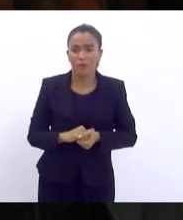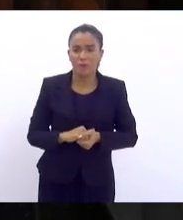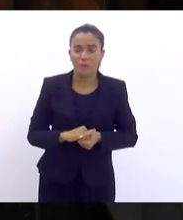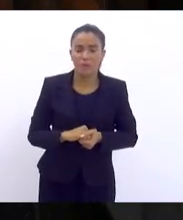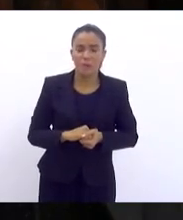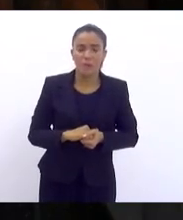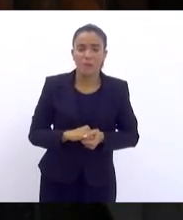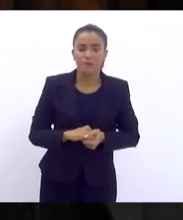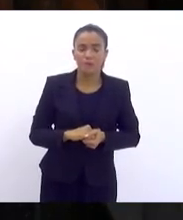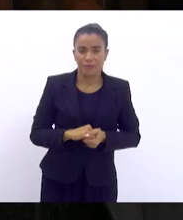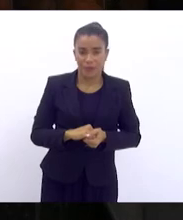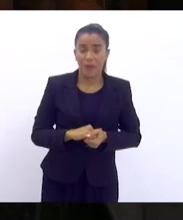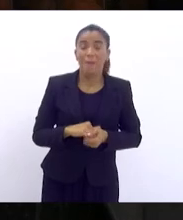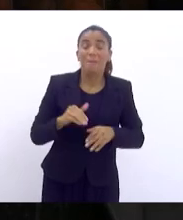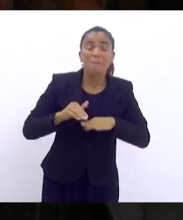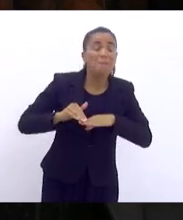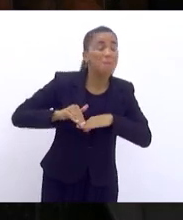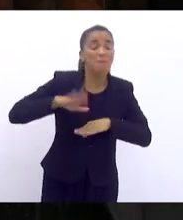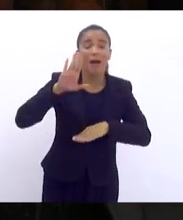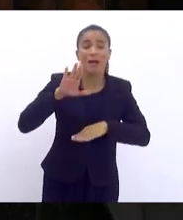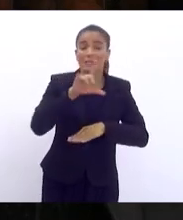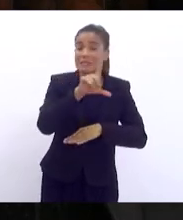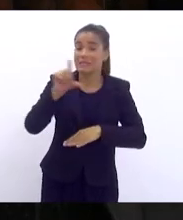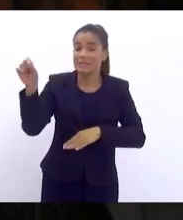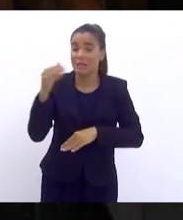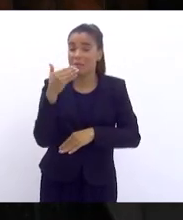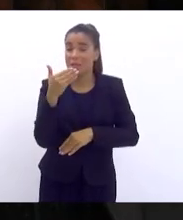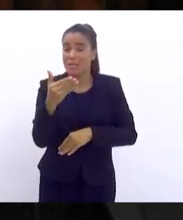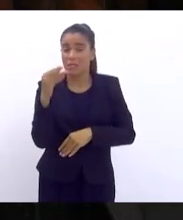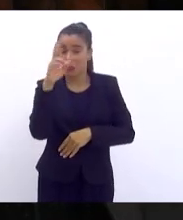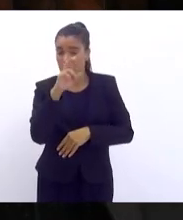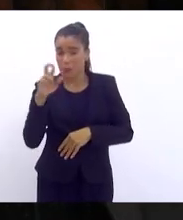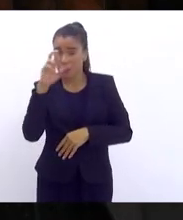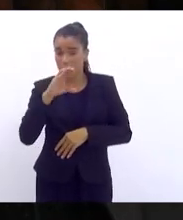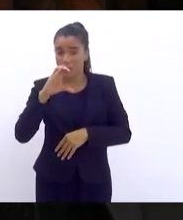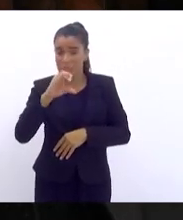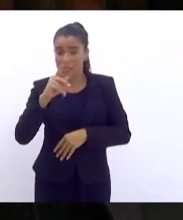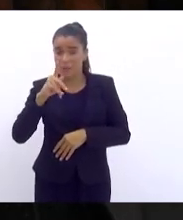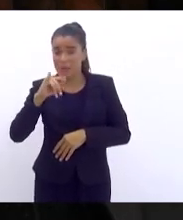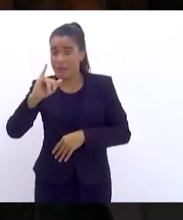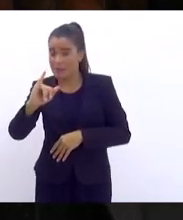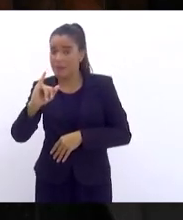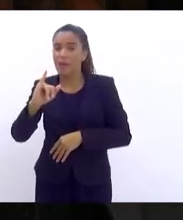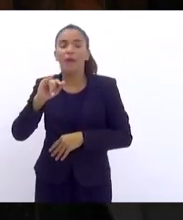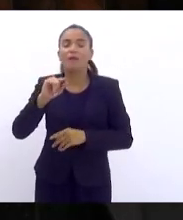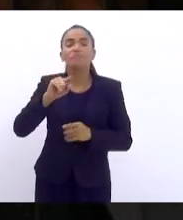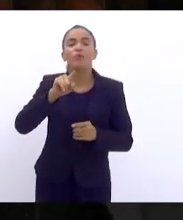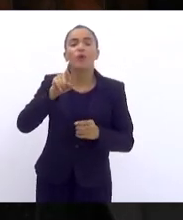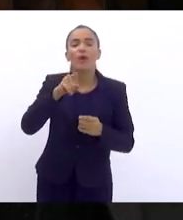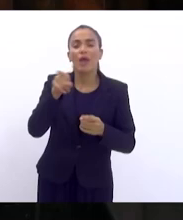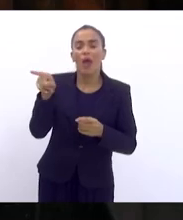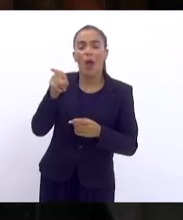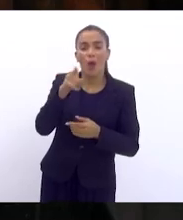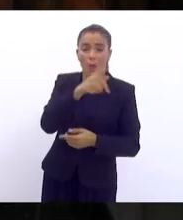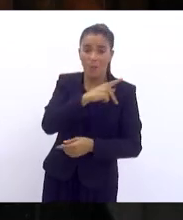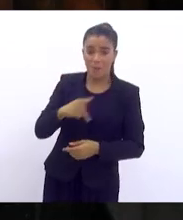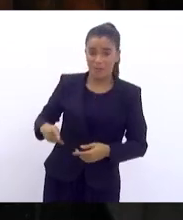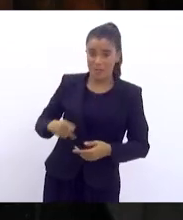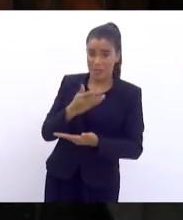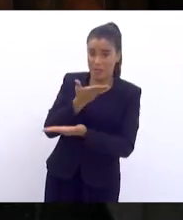Mais de 100 pedidos de CPI em relação ao presidente que perdeu a eleição.